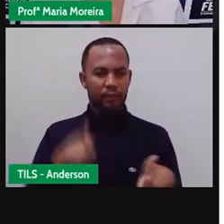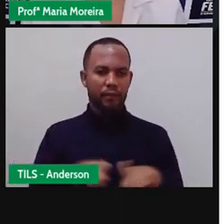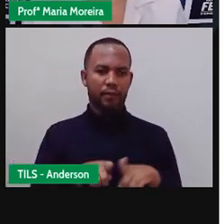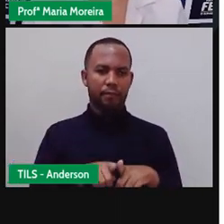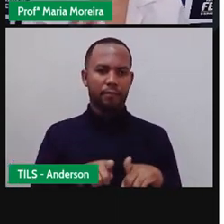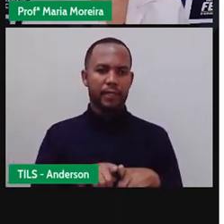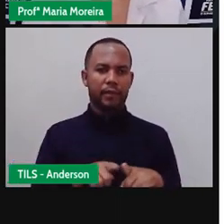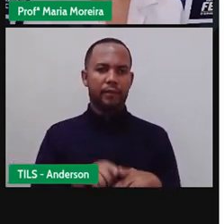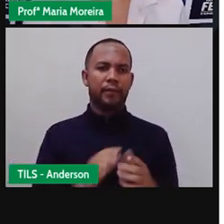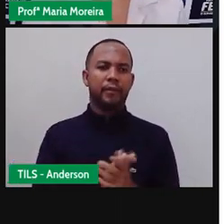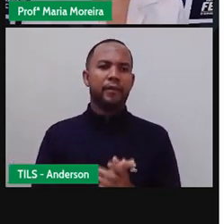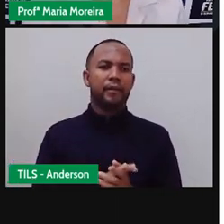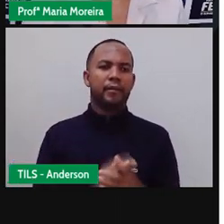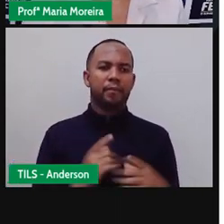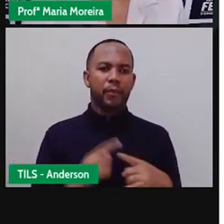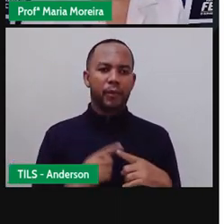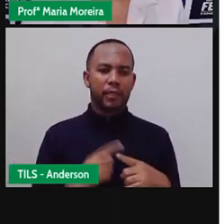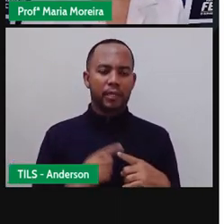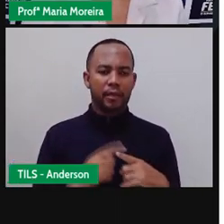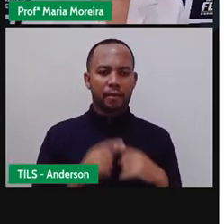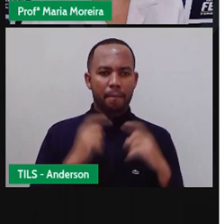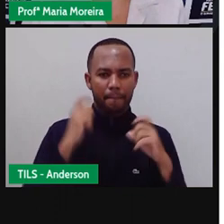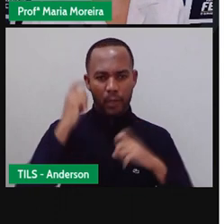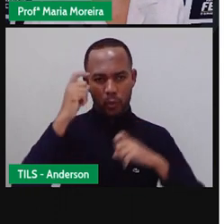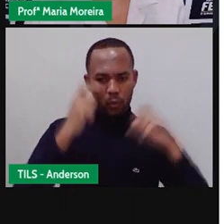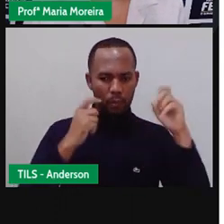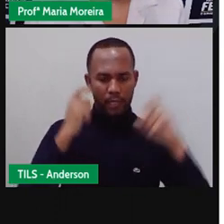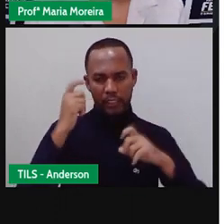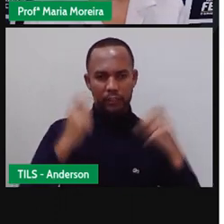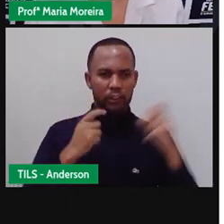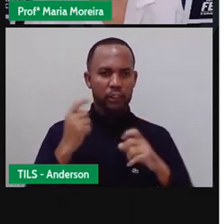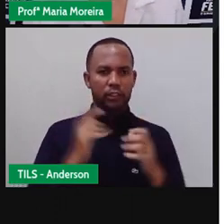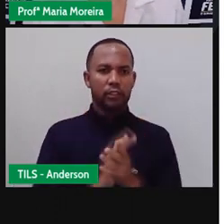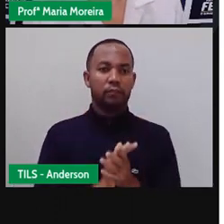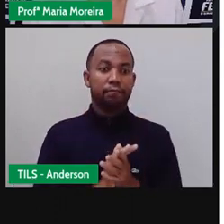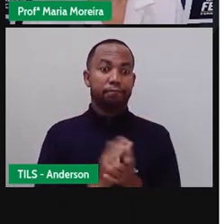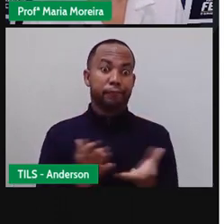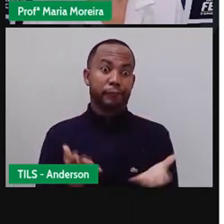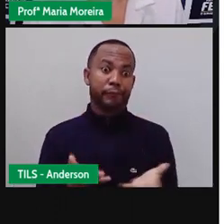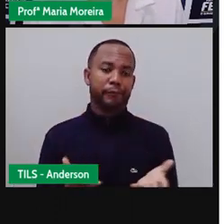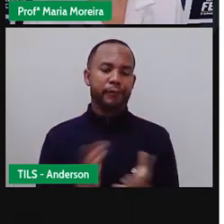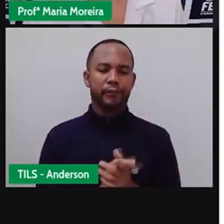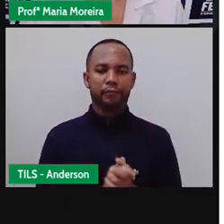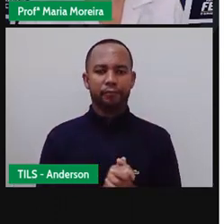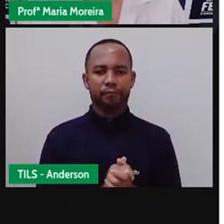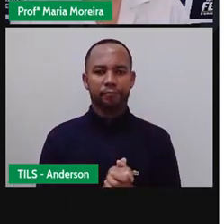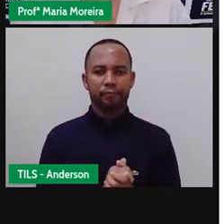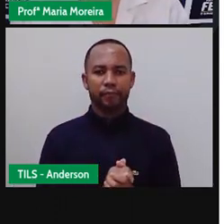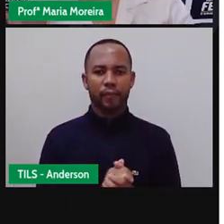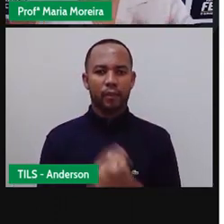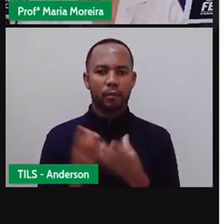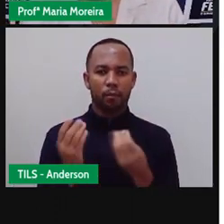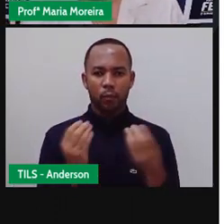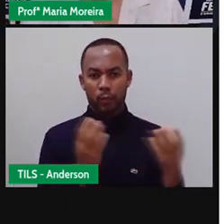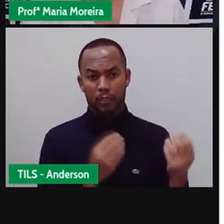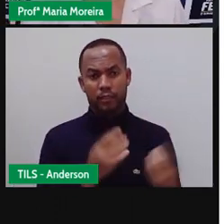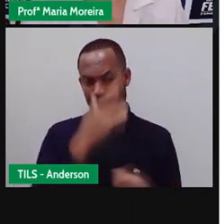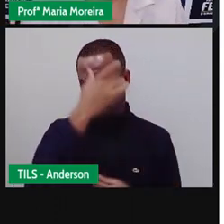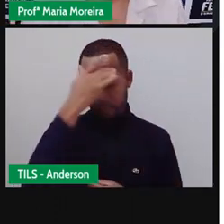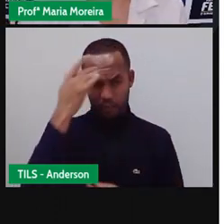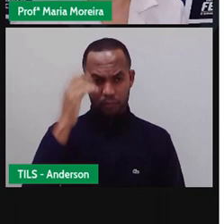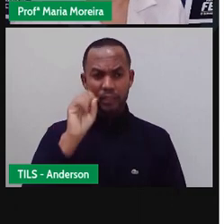quê? Preocupante, principalmente no momento que a gente está vivendo, onde nem todos têm acesso à internet. Uma grande maioria, sim,